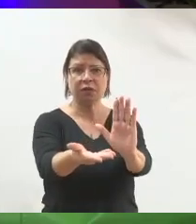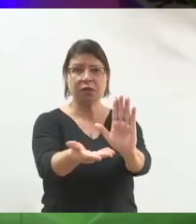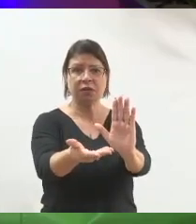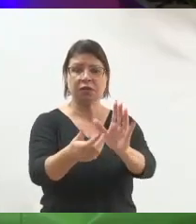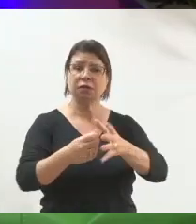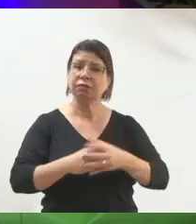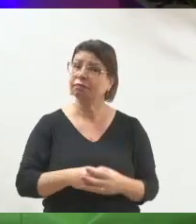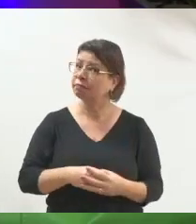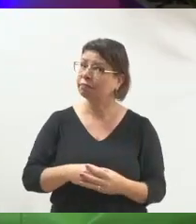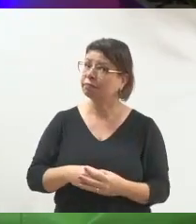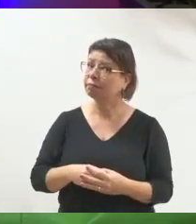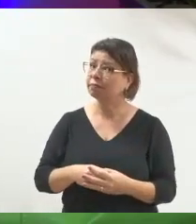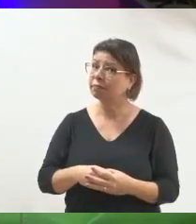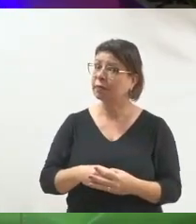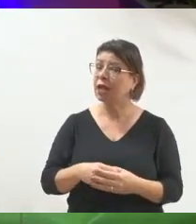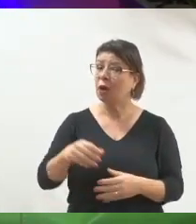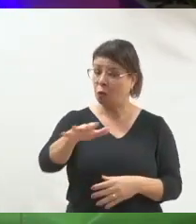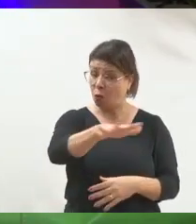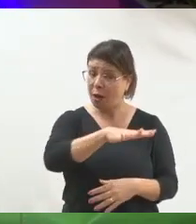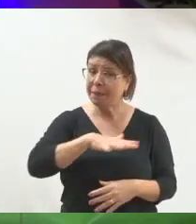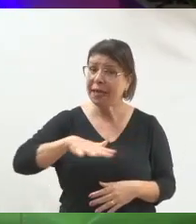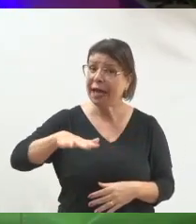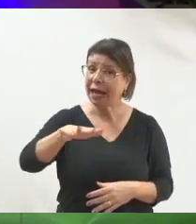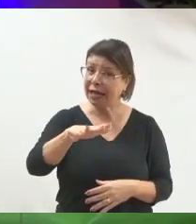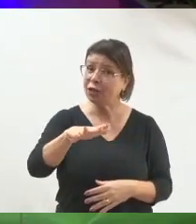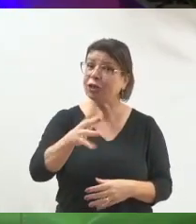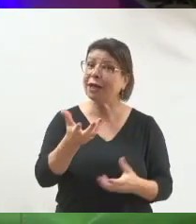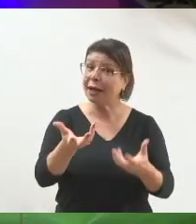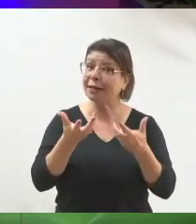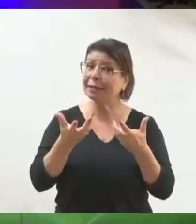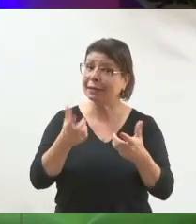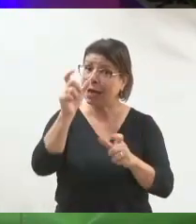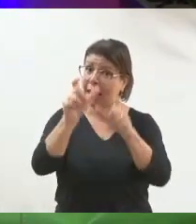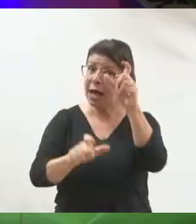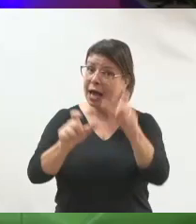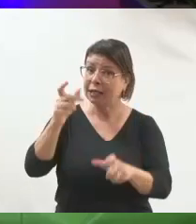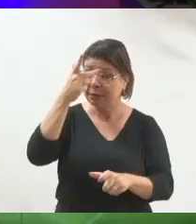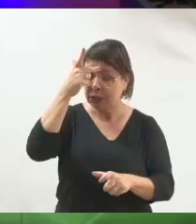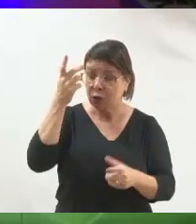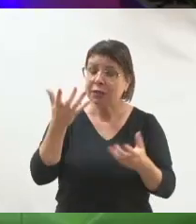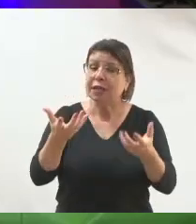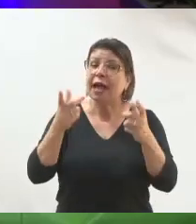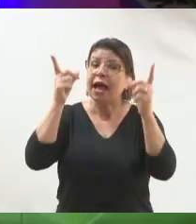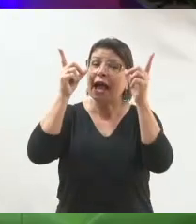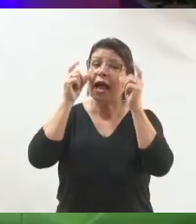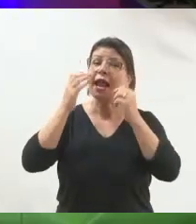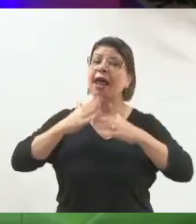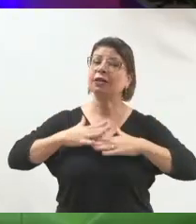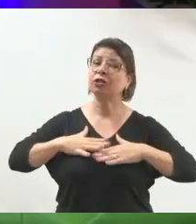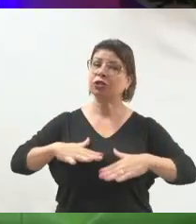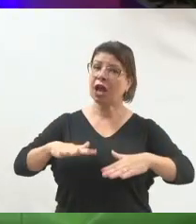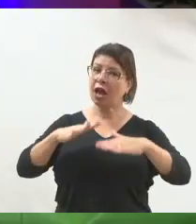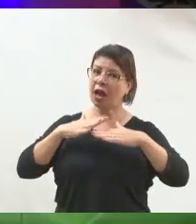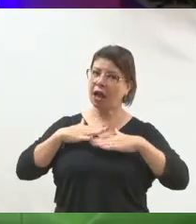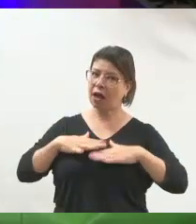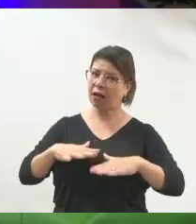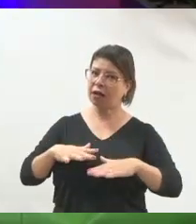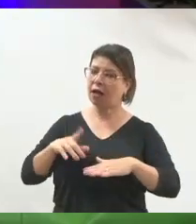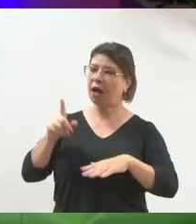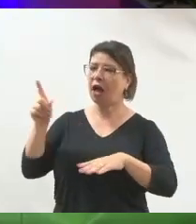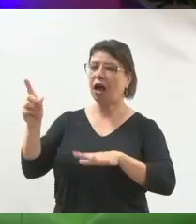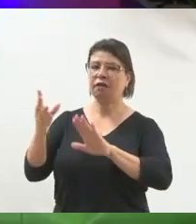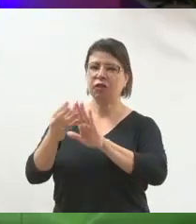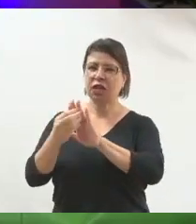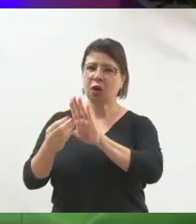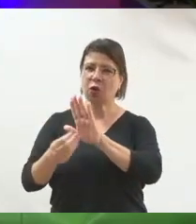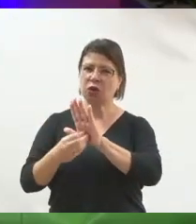para dizer com o ambiente em que as pessoas estão e que elas podem simplesmente te ignorar, você começa a selecionar melhor o seu conteúdo. Então,